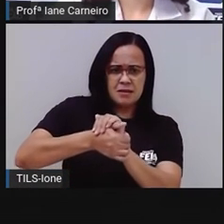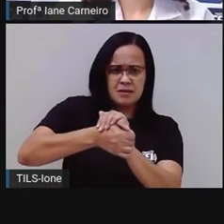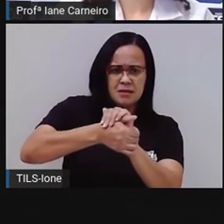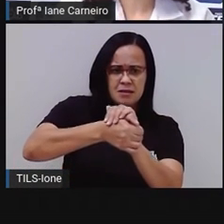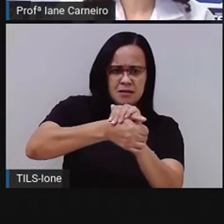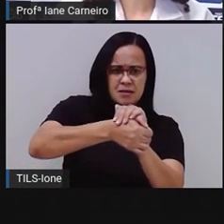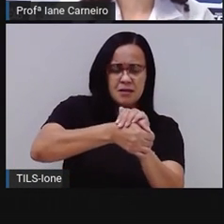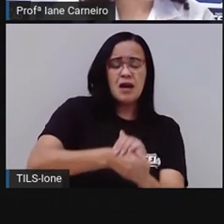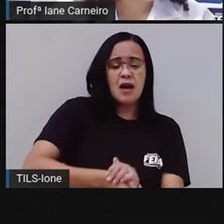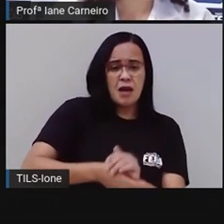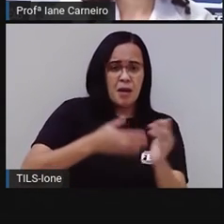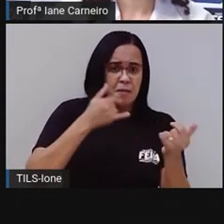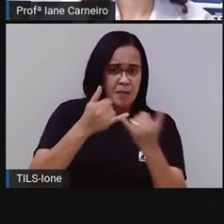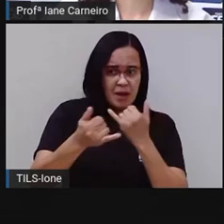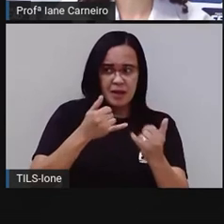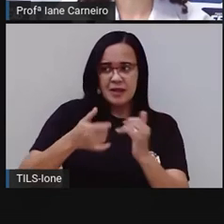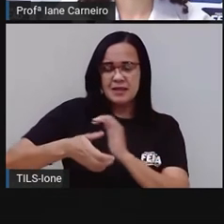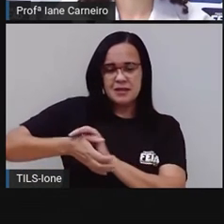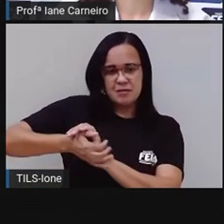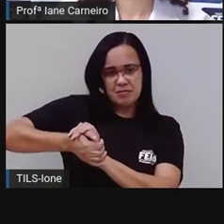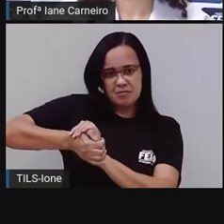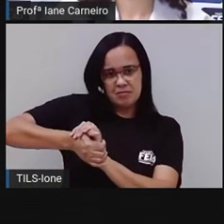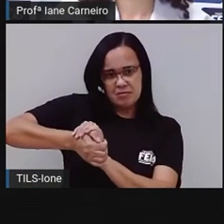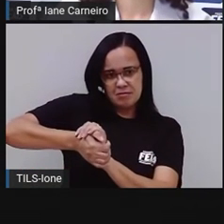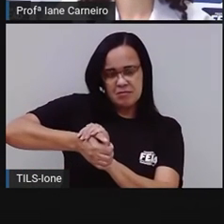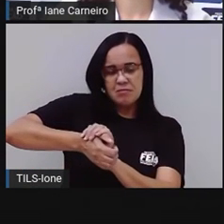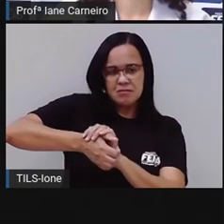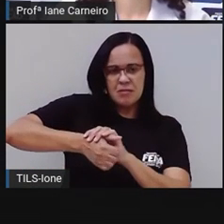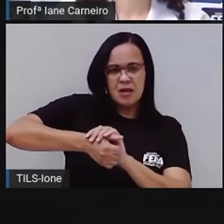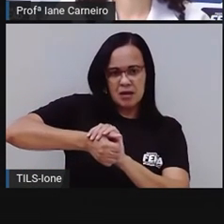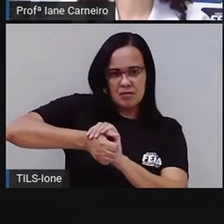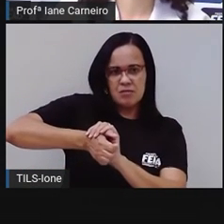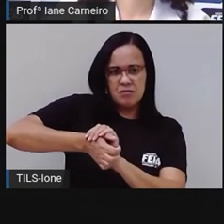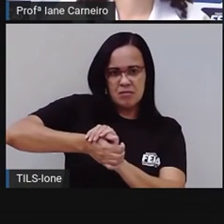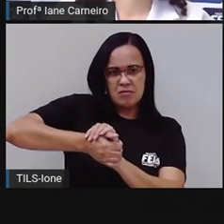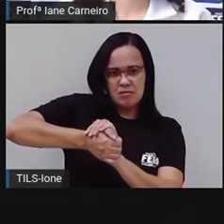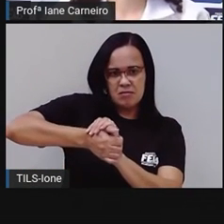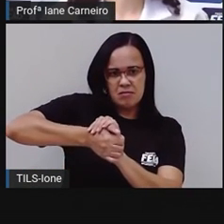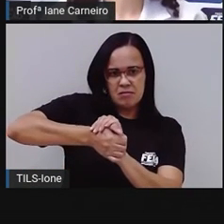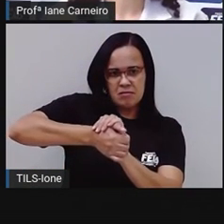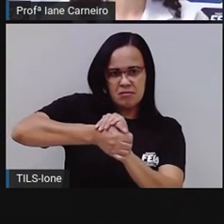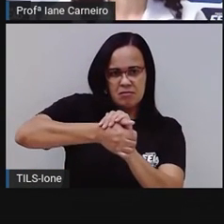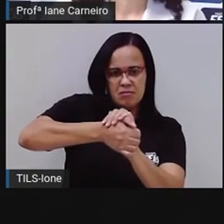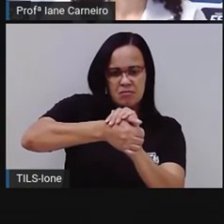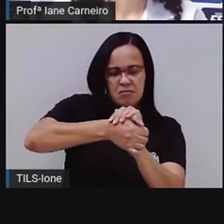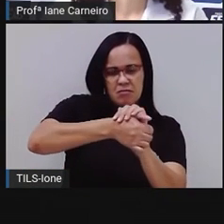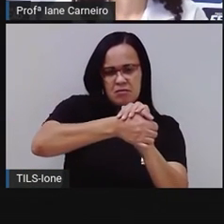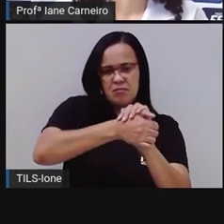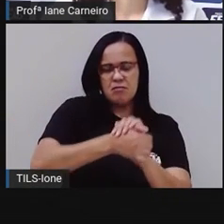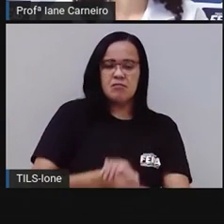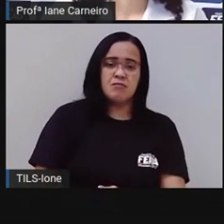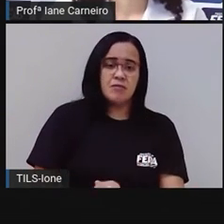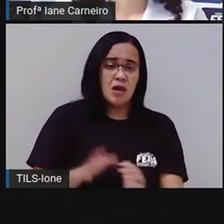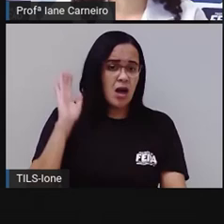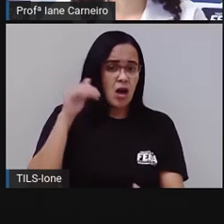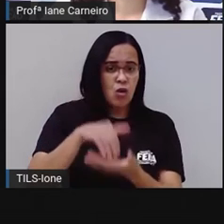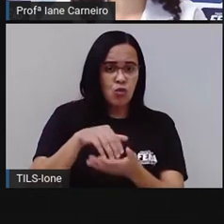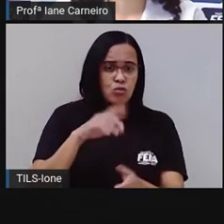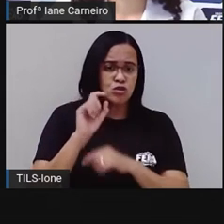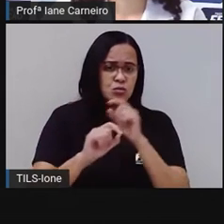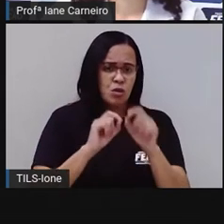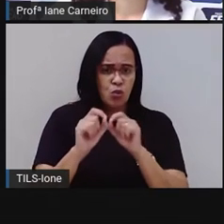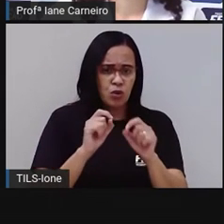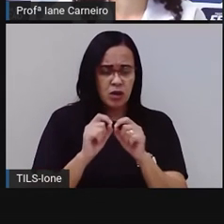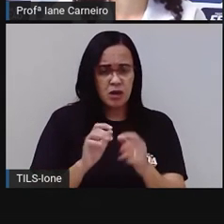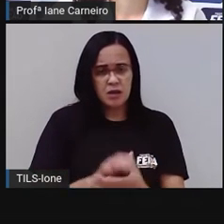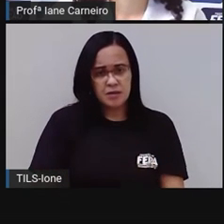É o jabuticaba. Então, a gente está vendo aqui uma palavra dentro de outra. A última, que a Pró trouxe,